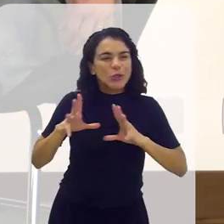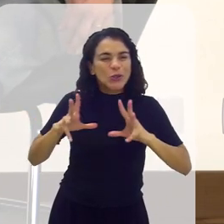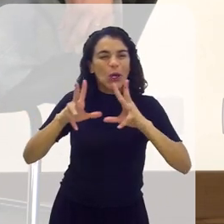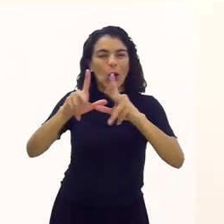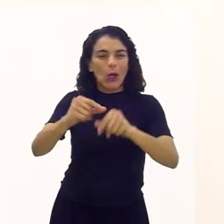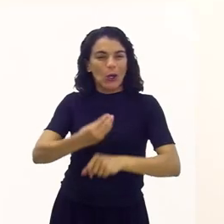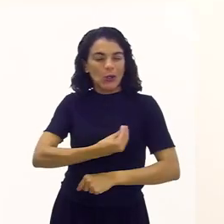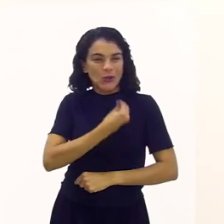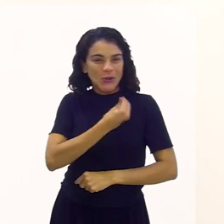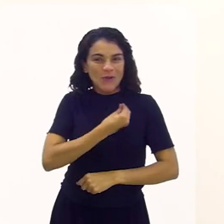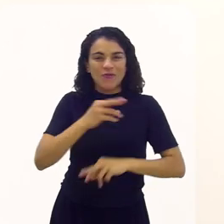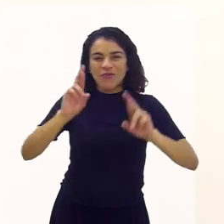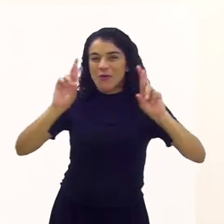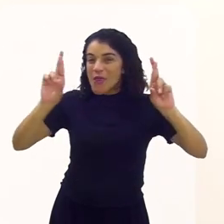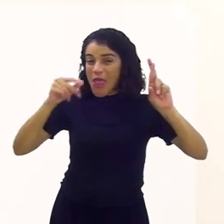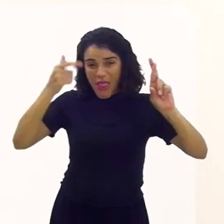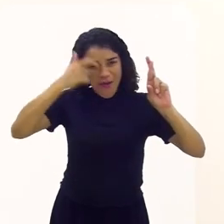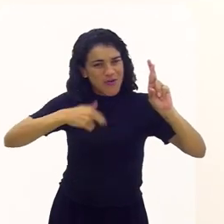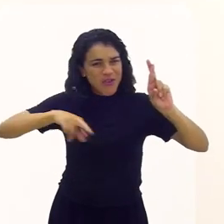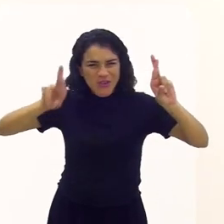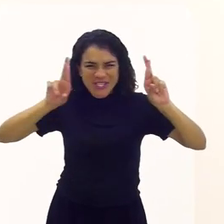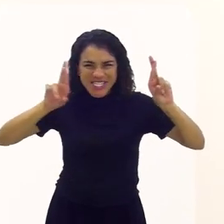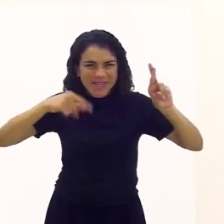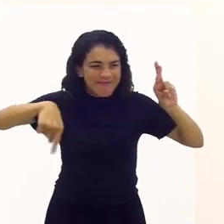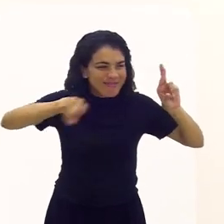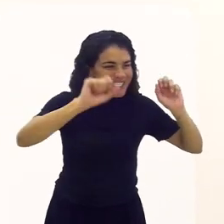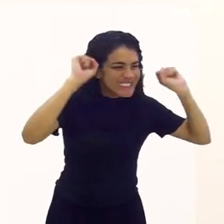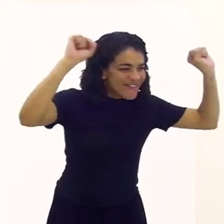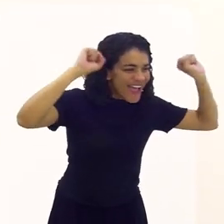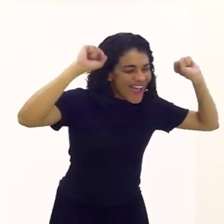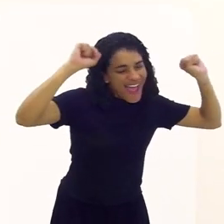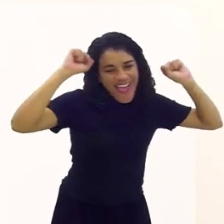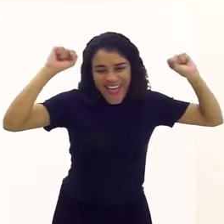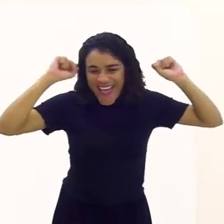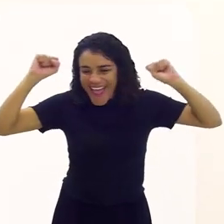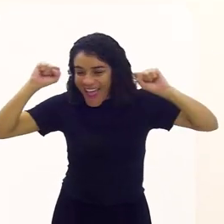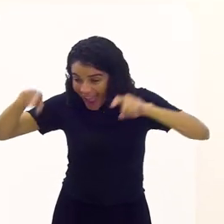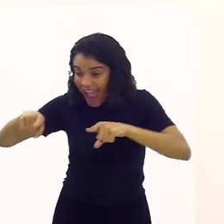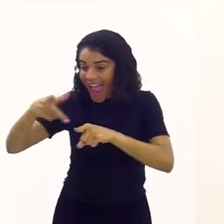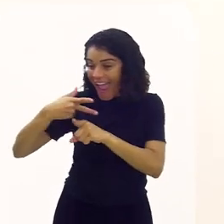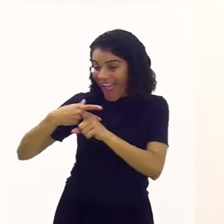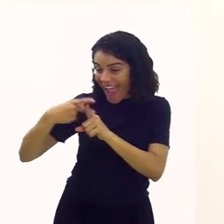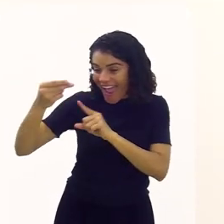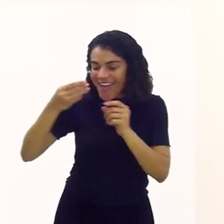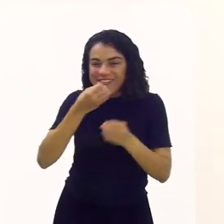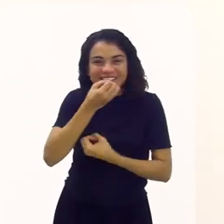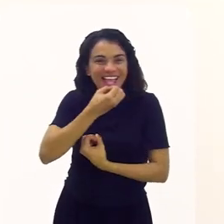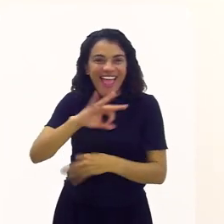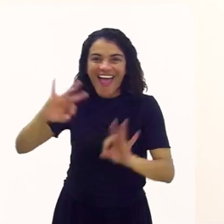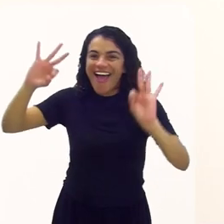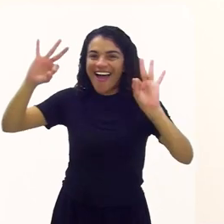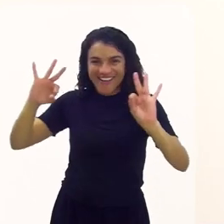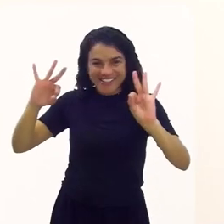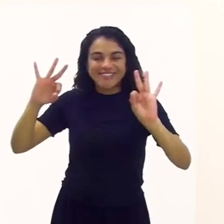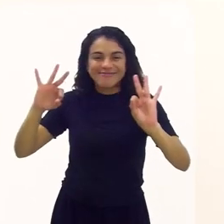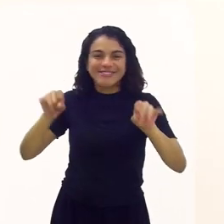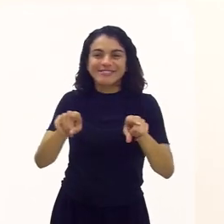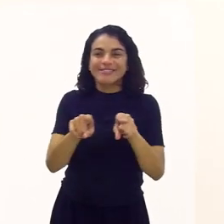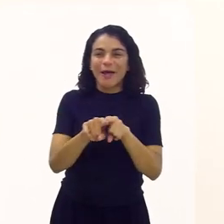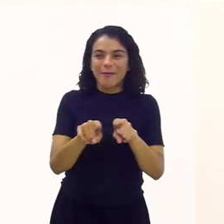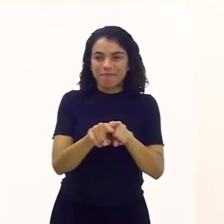estiverem lá, vou torcer por todos vocês. Aquele que ganhar vai ser muito bom.